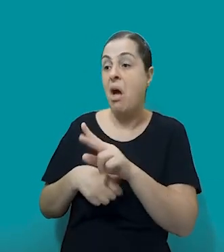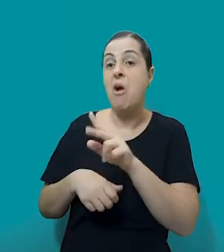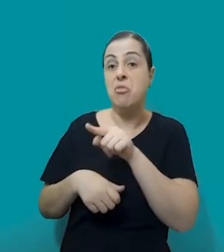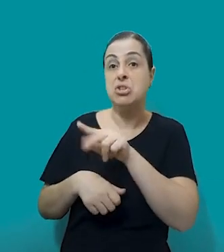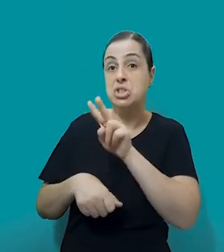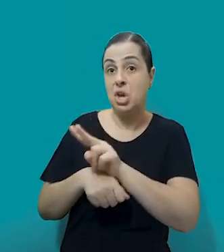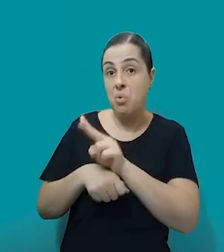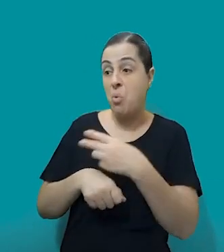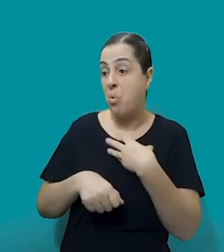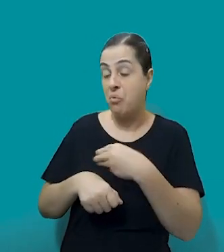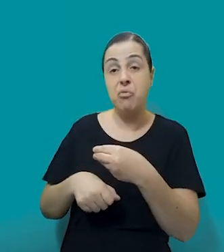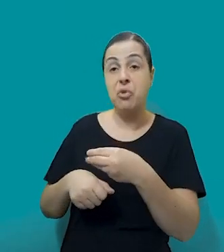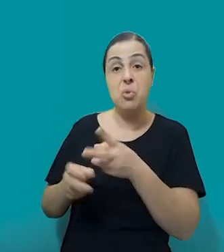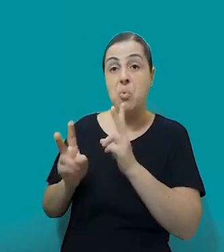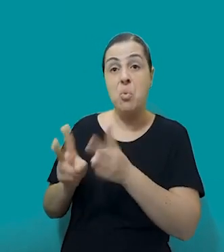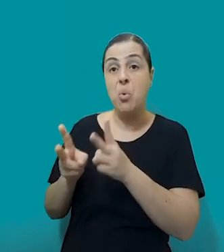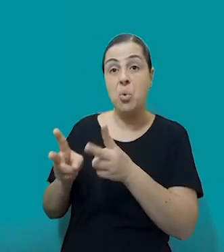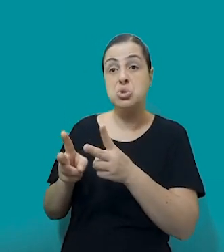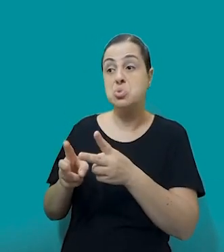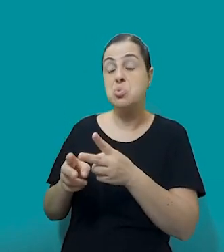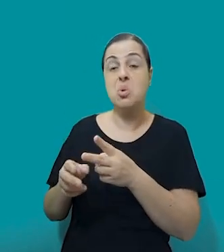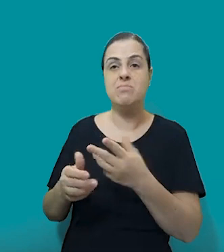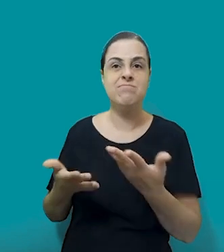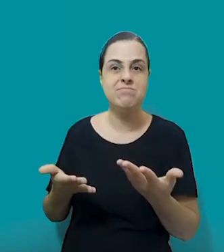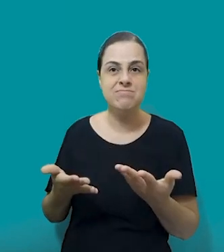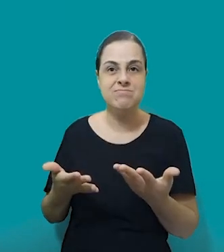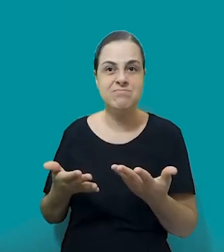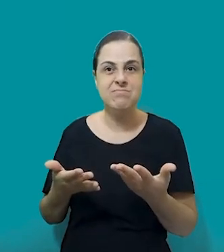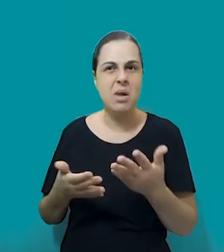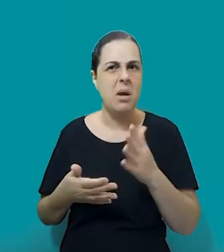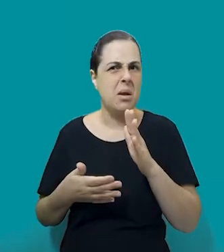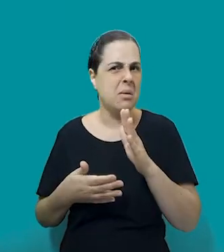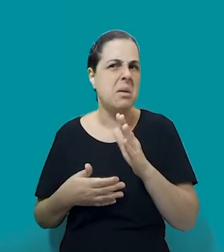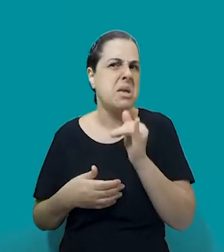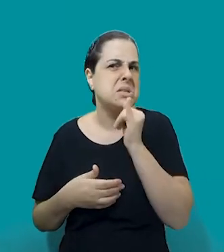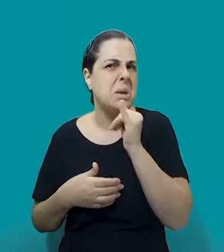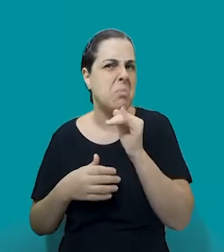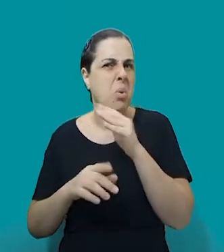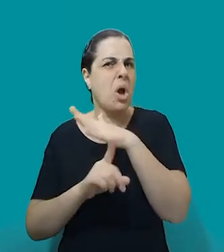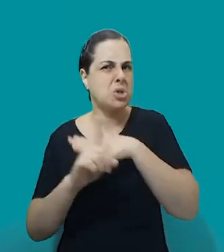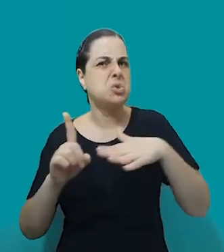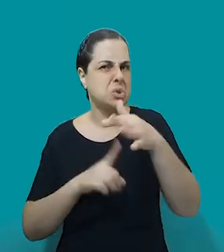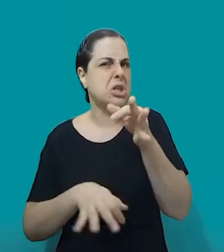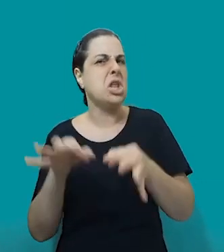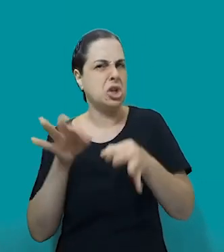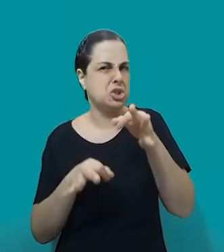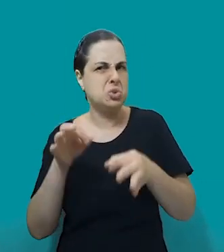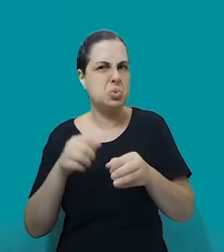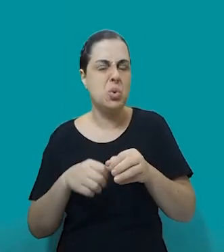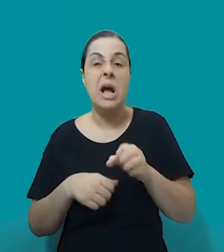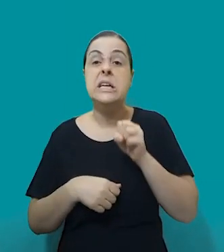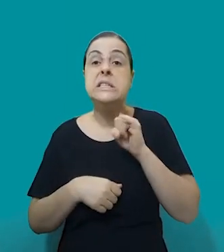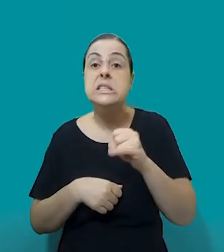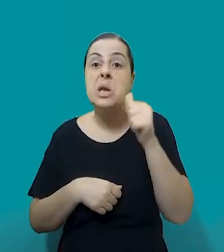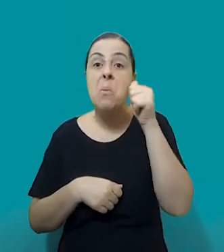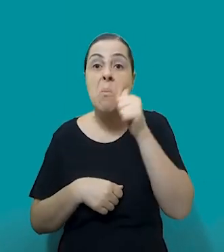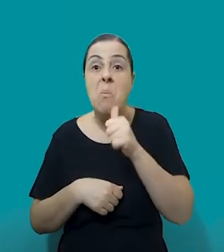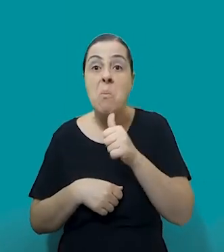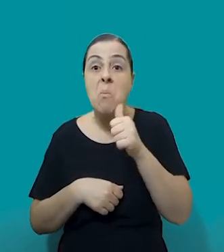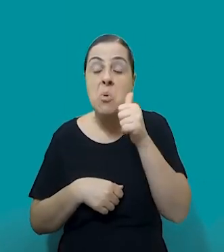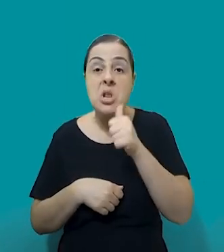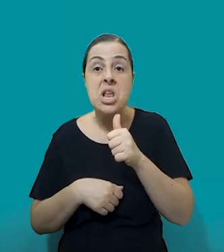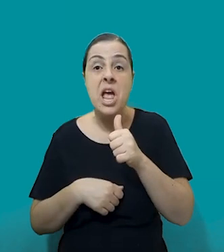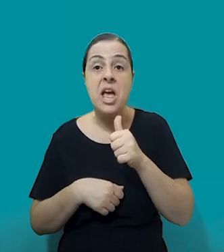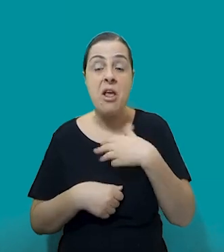da mulher que resolve se separar e conceder a guarda dos filhos para o pai, por exemplo, né? Então, o homem usa muito com esse